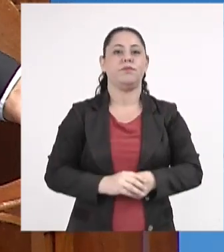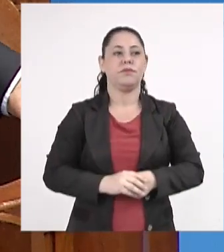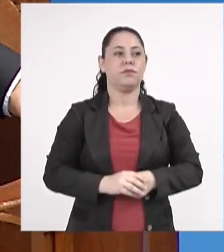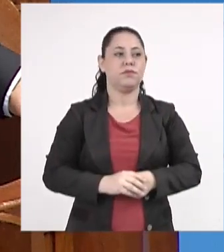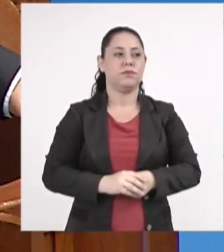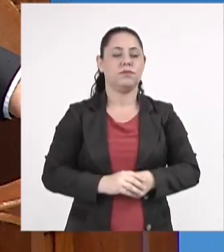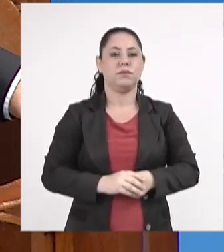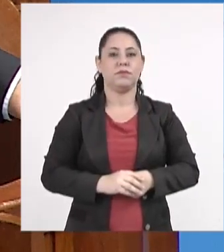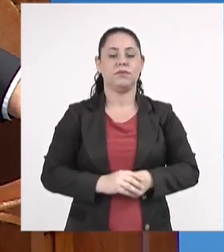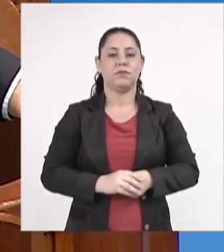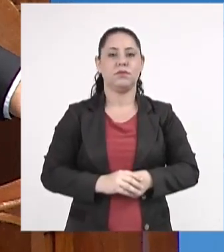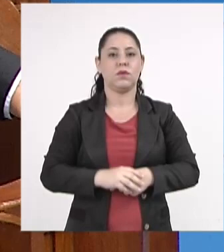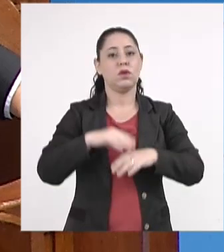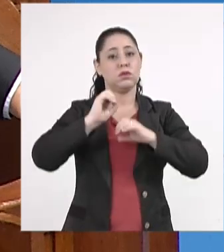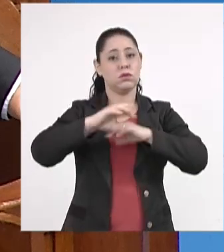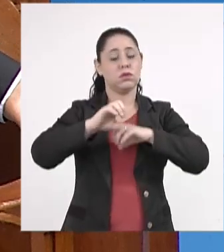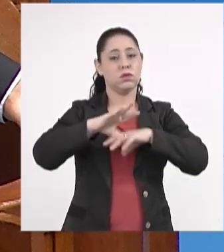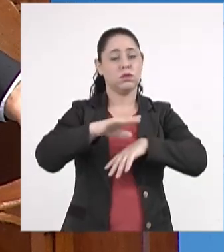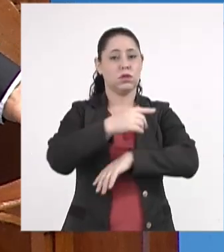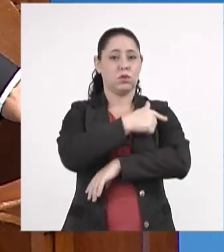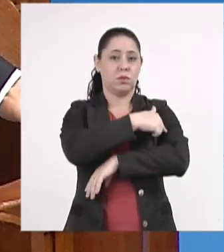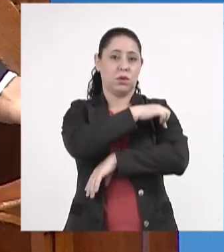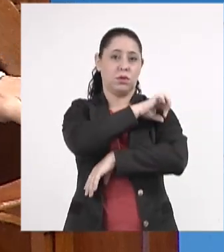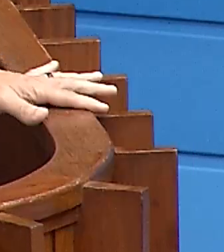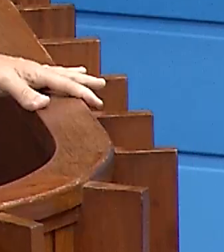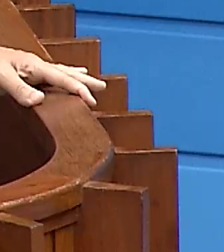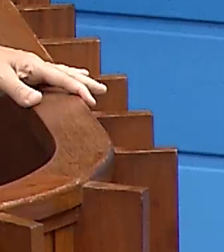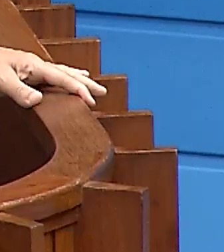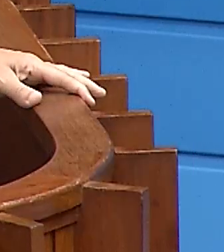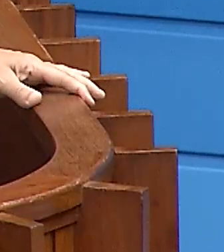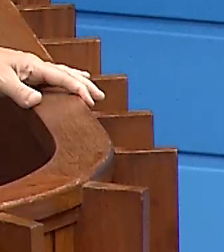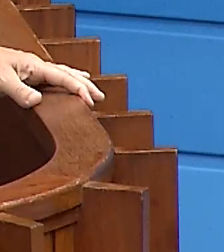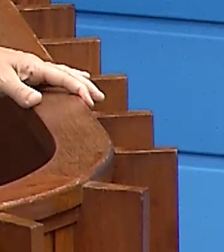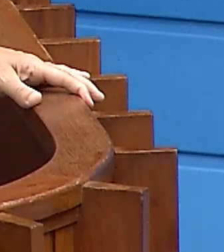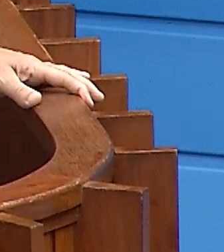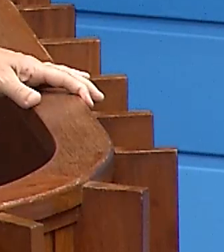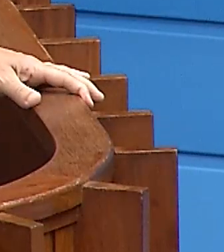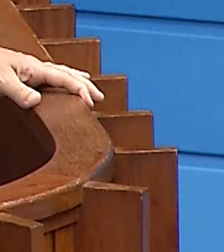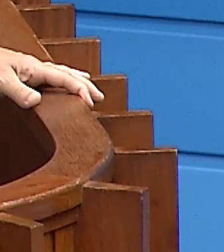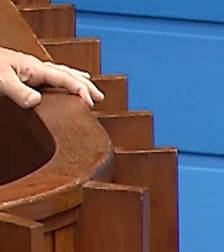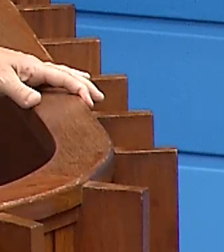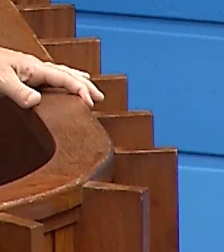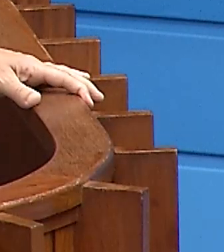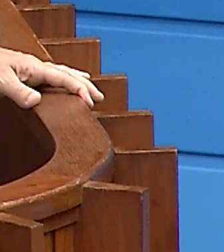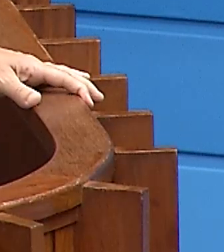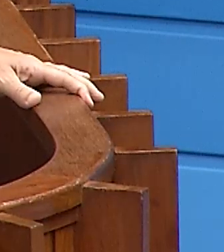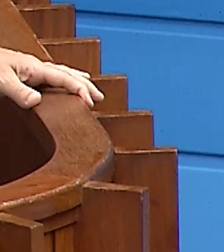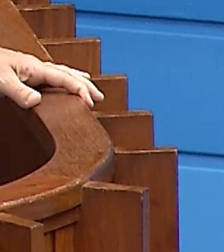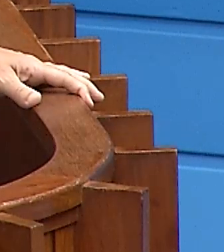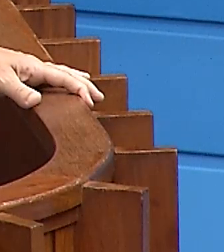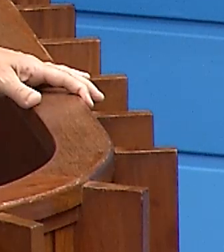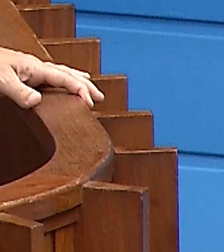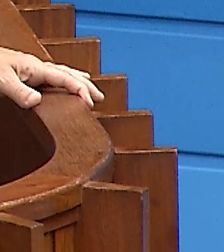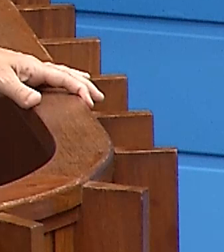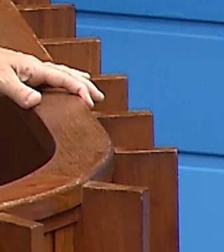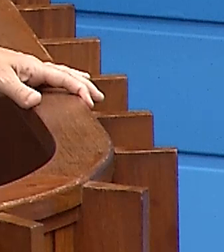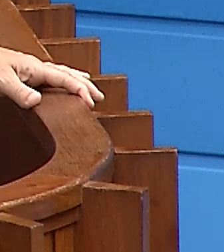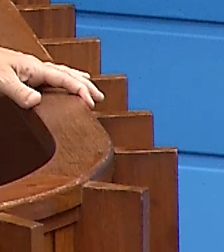O ensino fundamental, ele tem sido